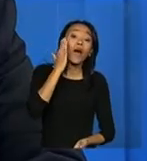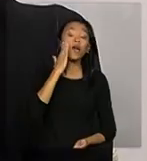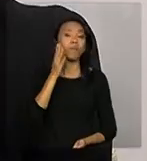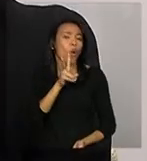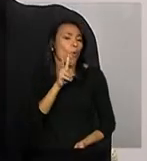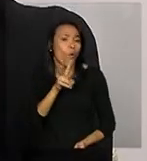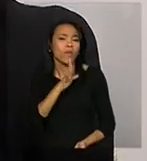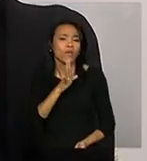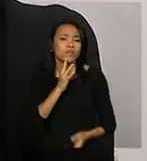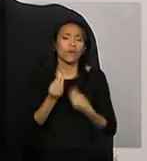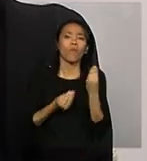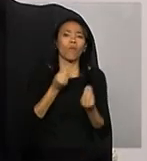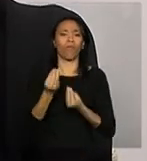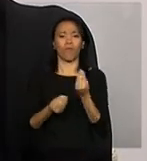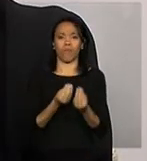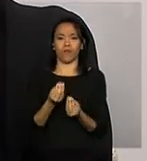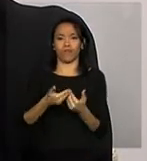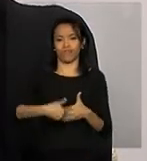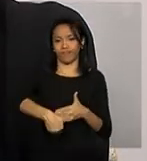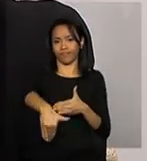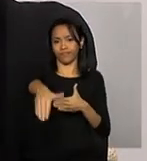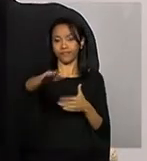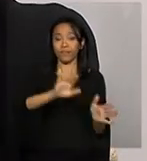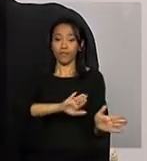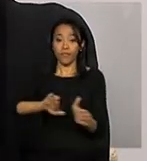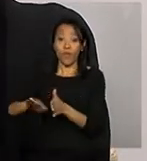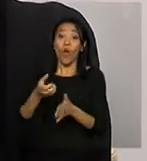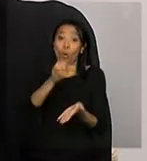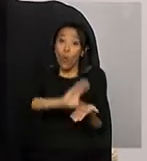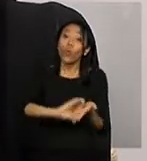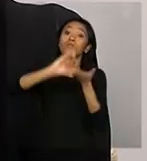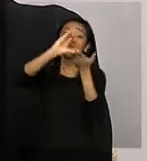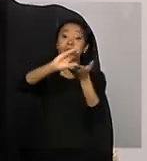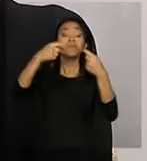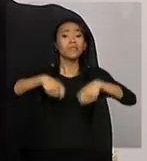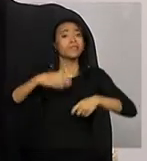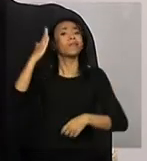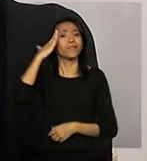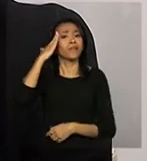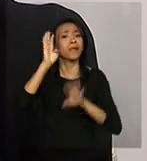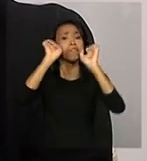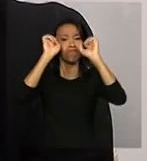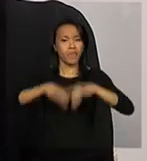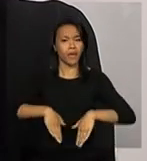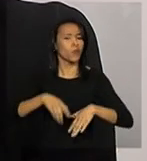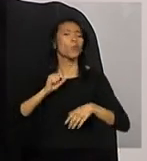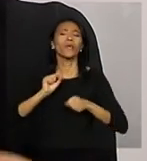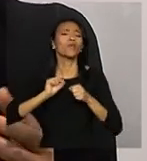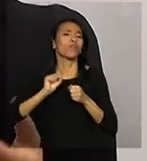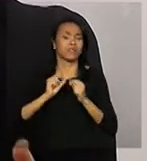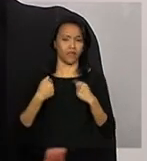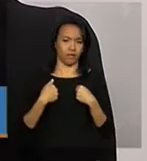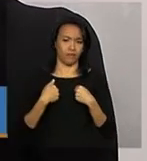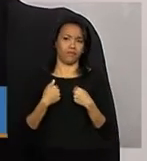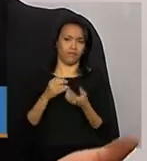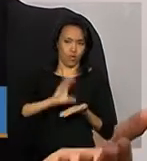Exatamente. O conselho, ele primeiro precisa entender muito bem o que ele está fazendo. Você sabe que o conselho,